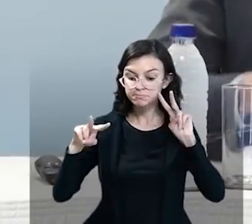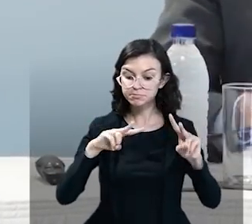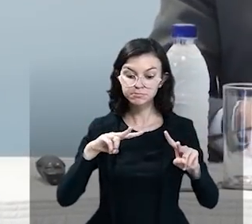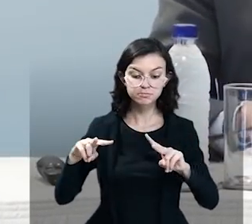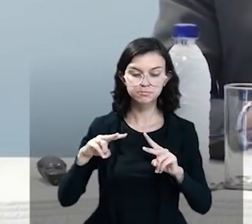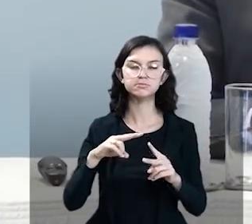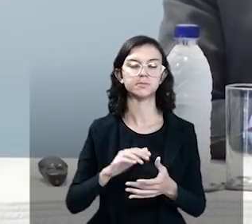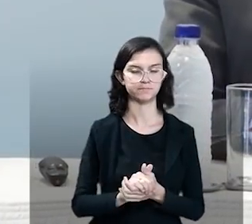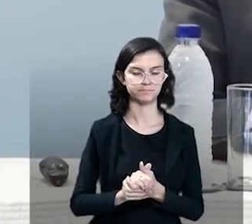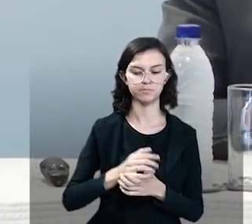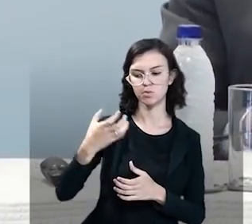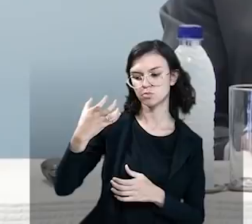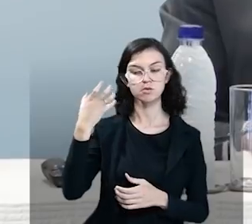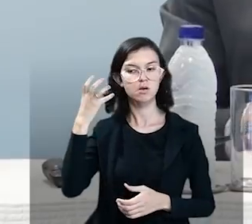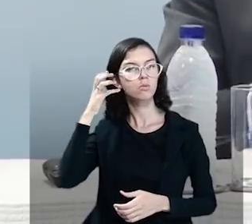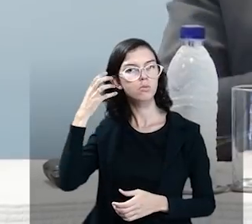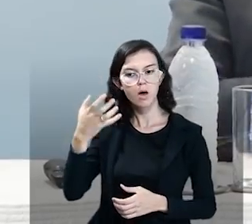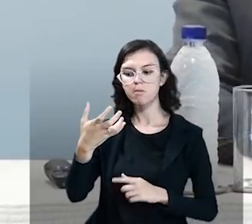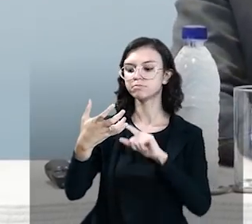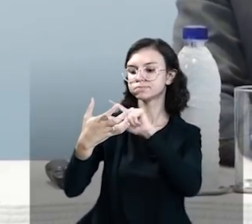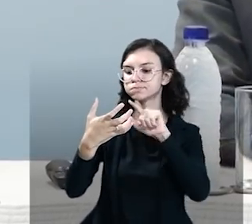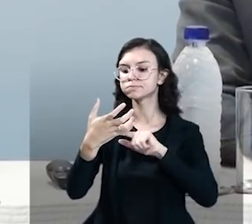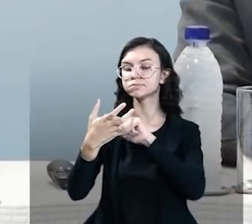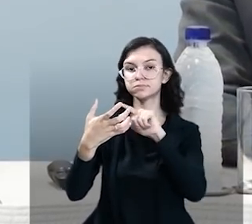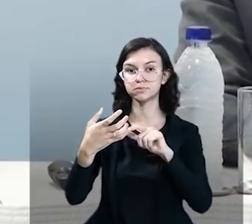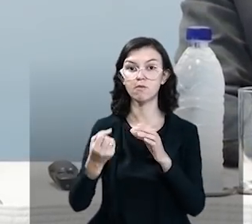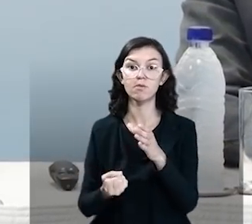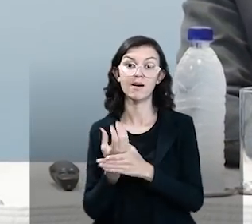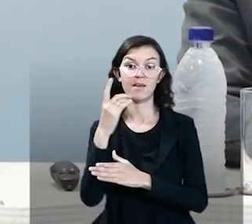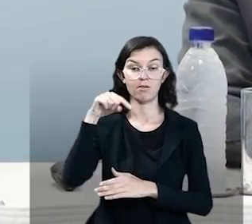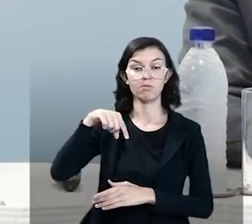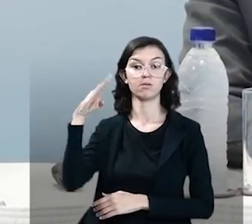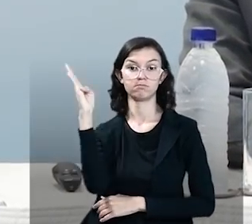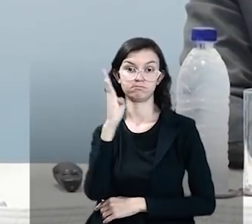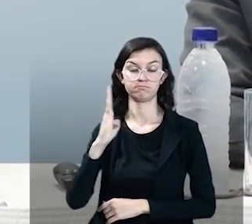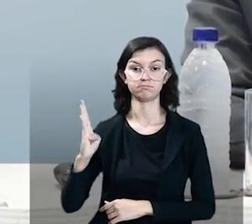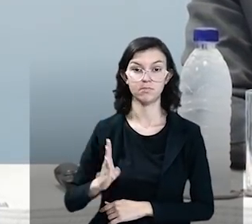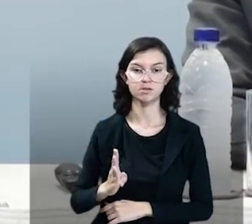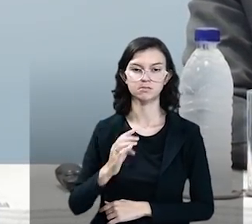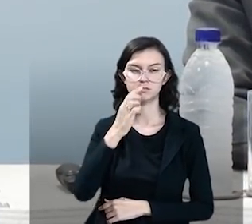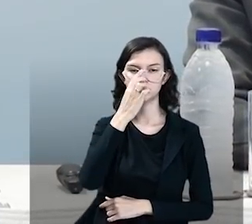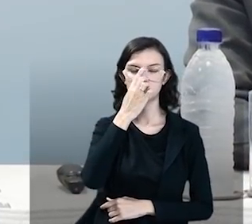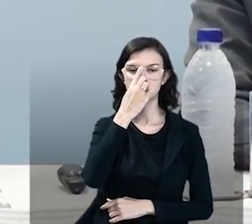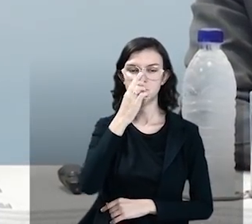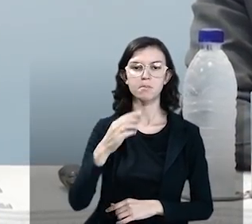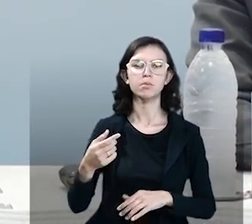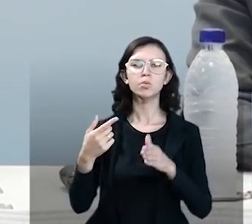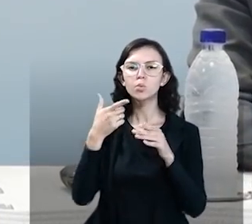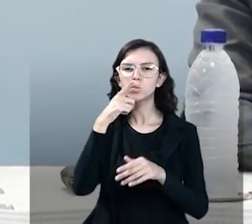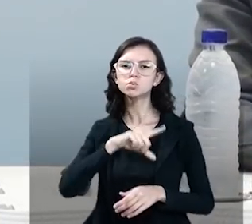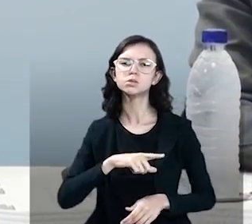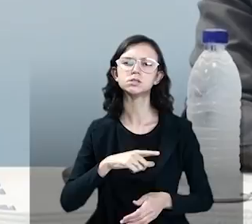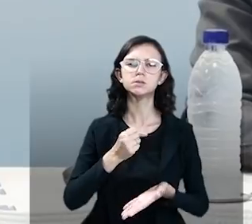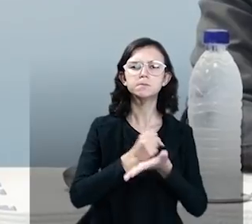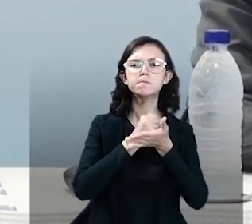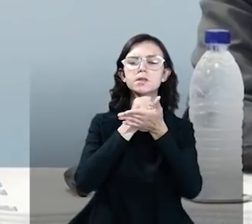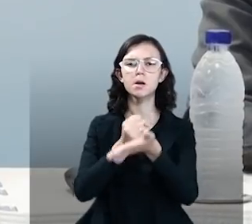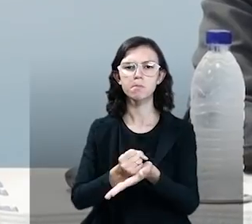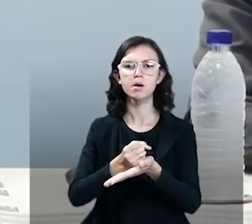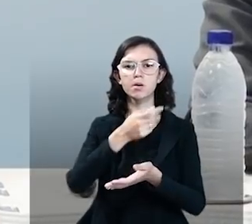desenvolvido no Brasil e modelado para atender as necessidades do ensino